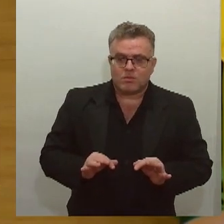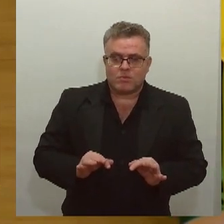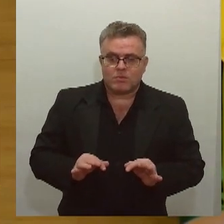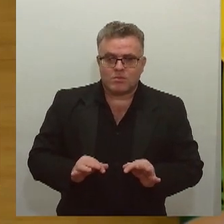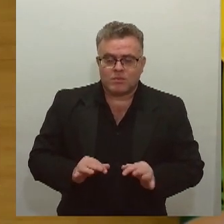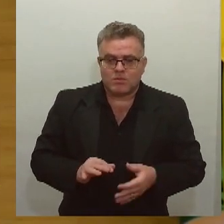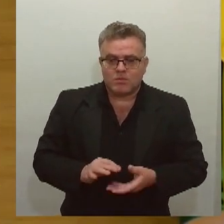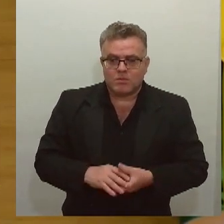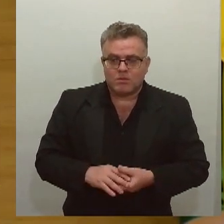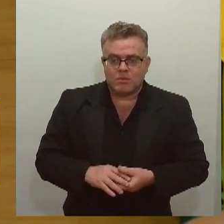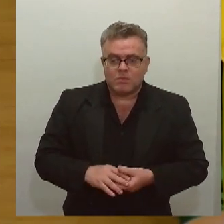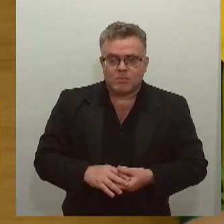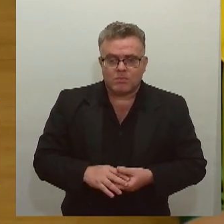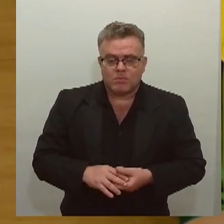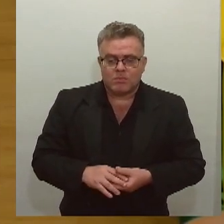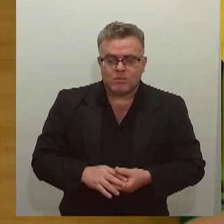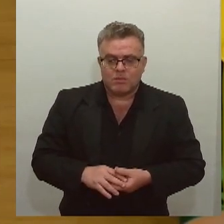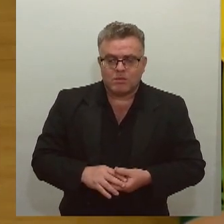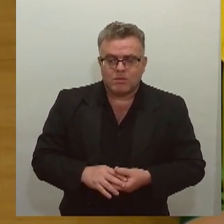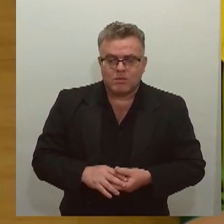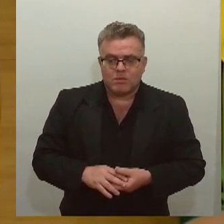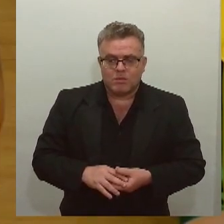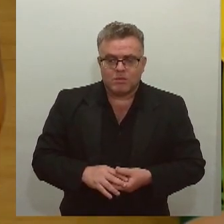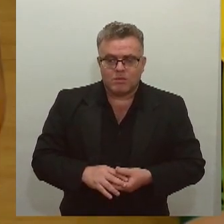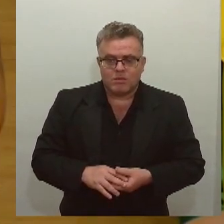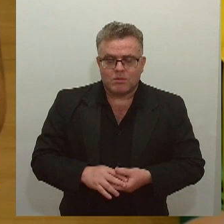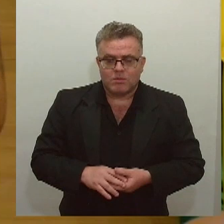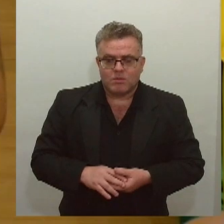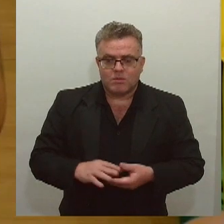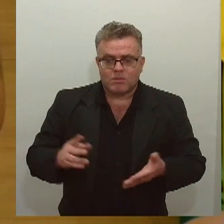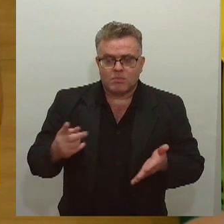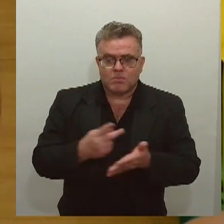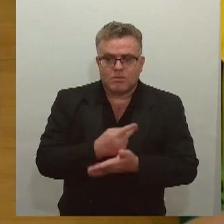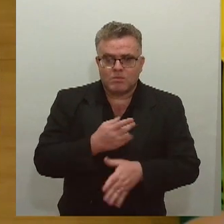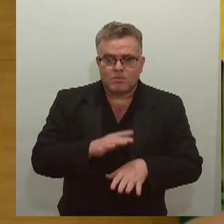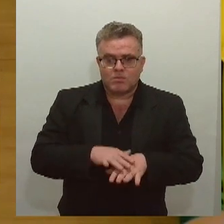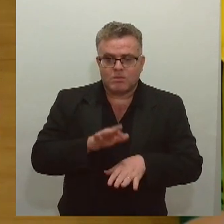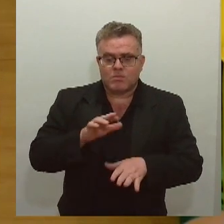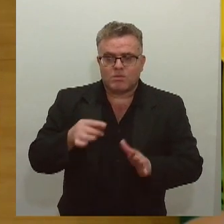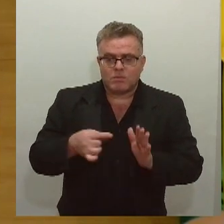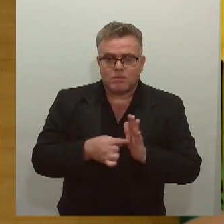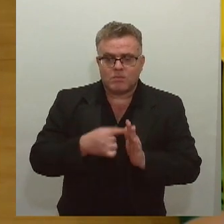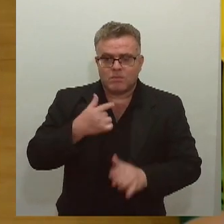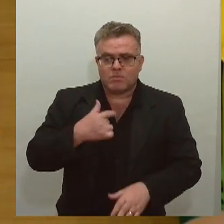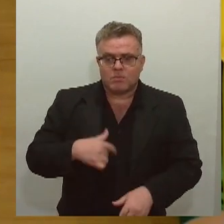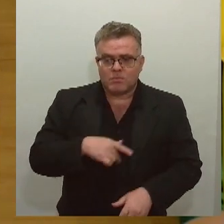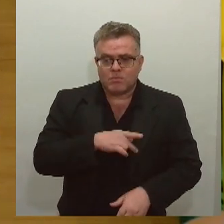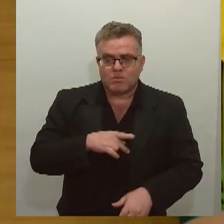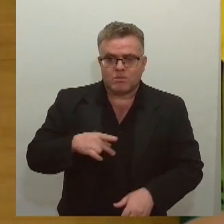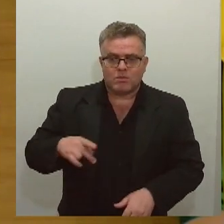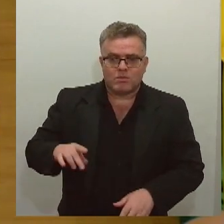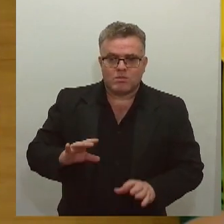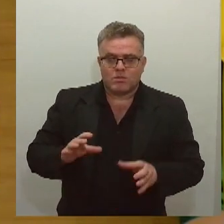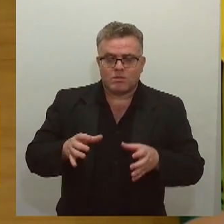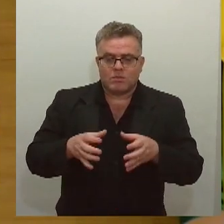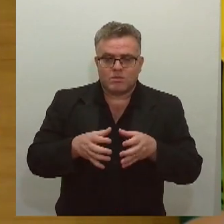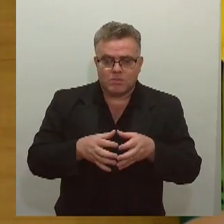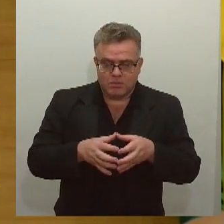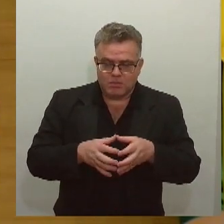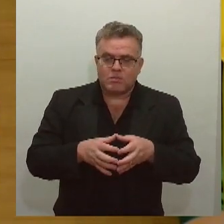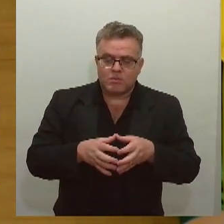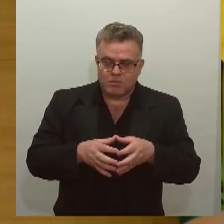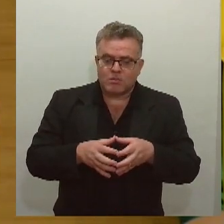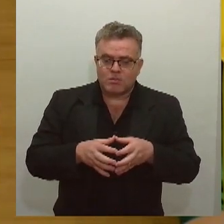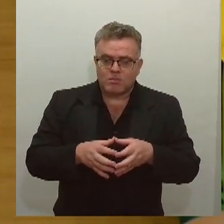gerou a indicação do nosso nome, para o presidente dessa tão importante comissão. A ONALI, que é